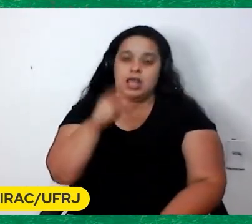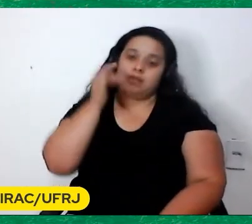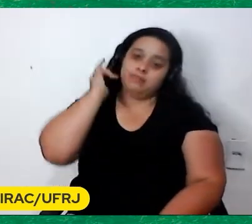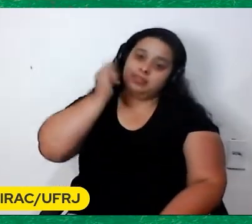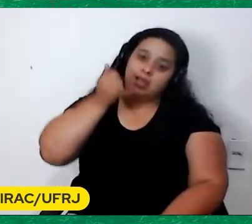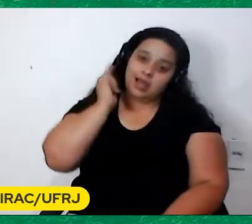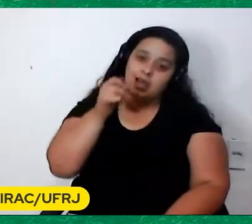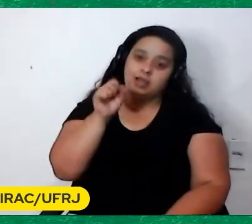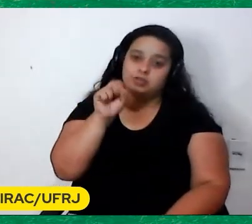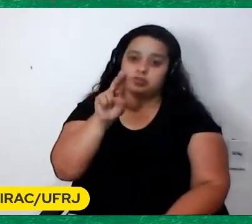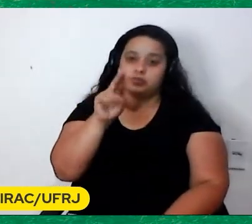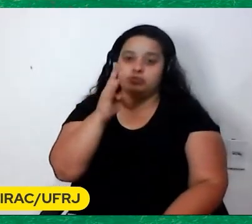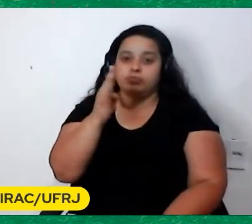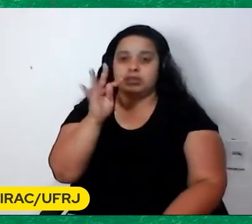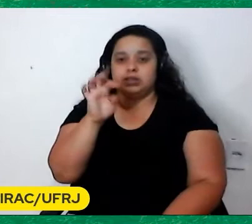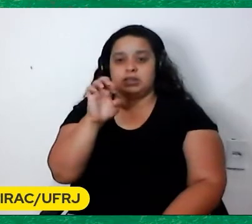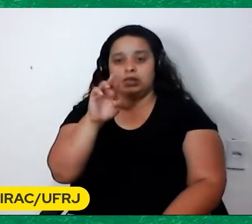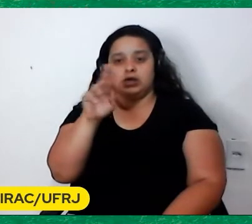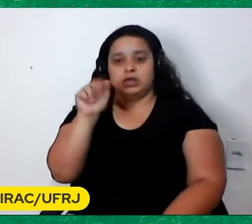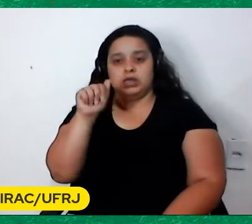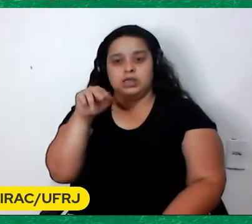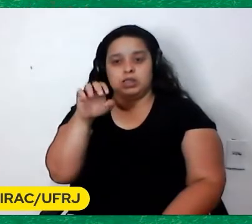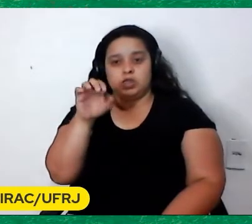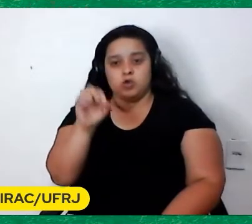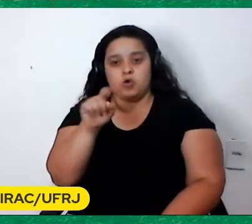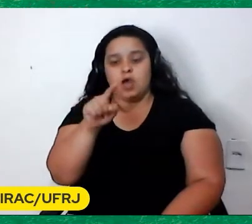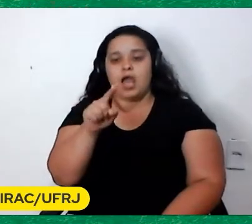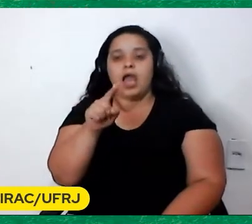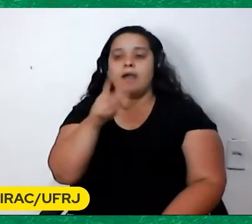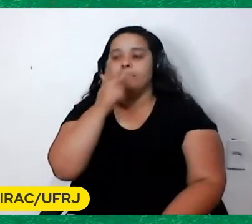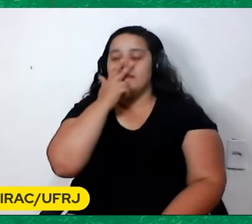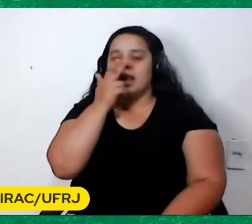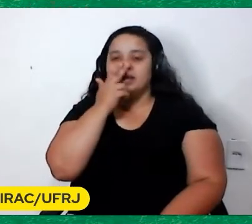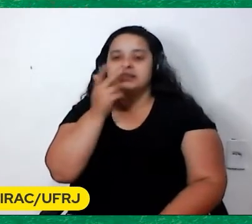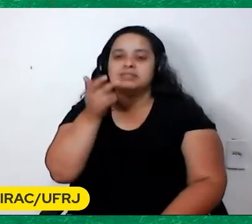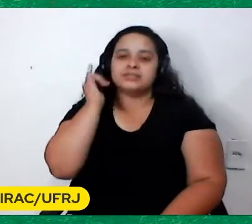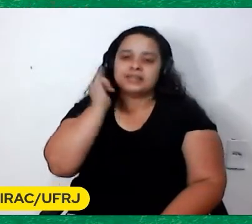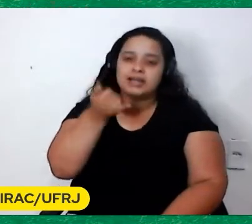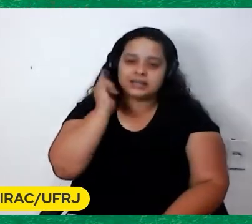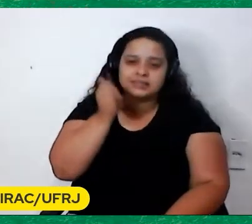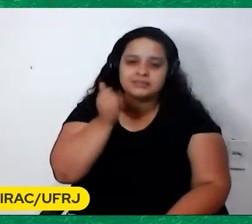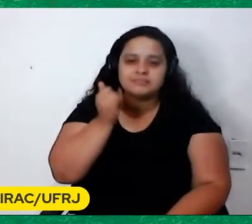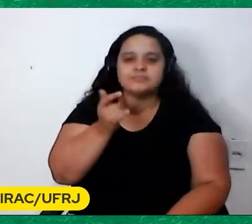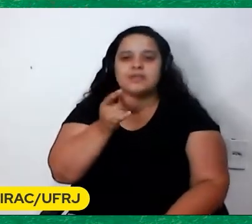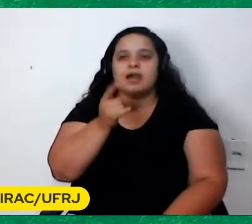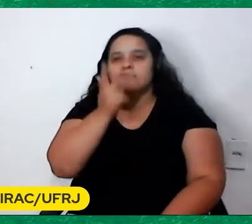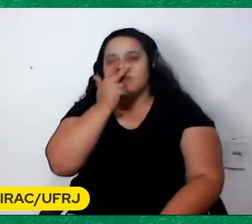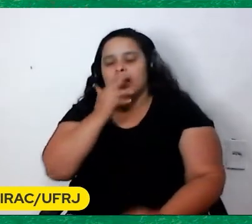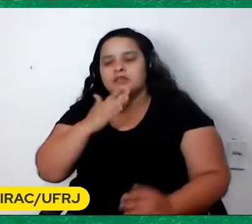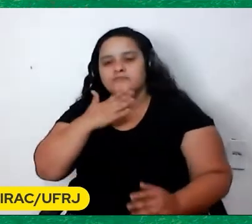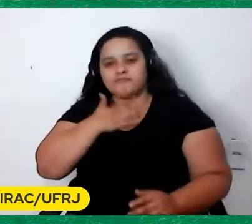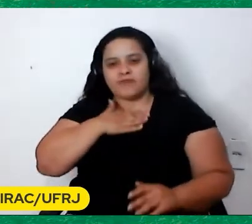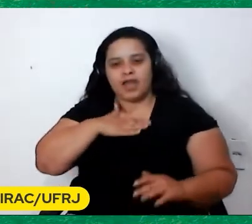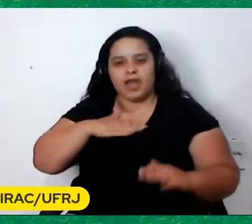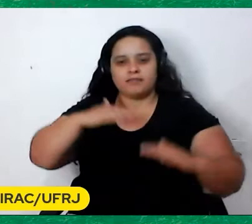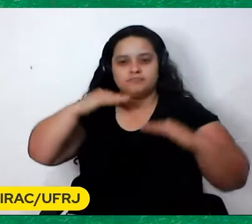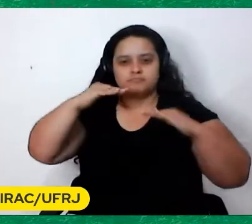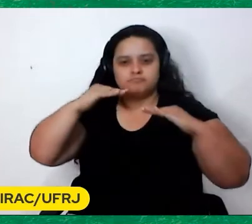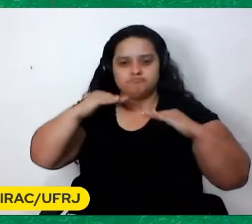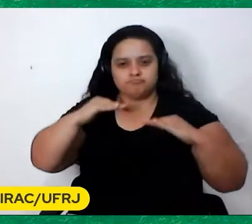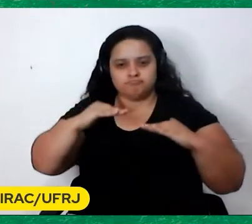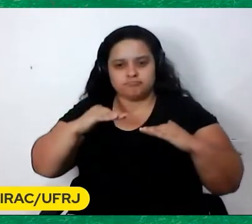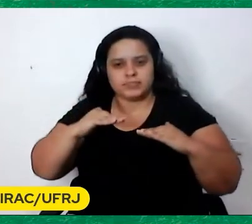subterrâneo Do futebol É uma narração Totalmente Anti-espetacular Uma narração Para baixo Perfil baixo